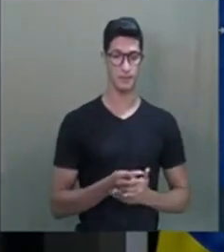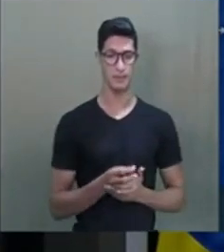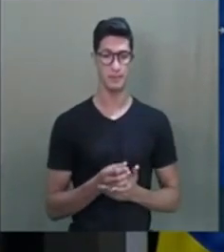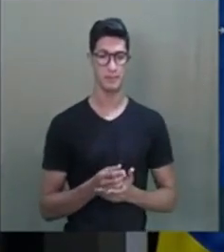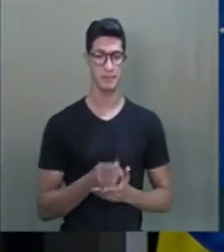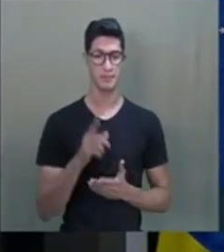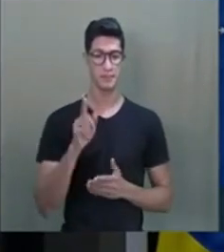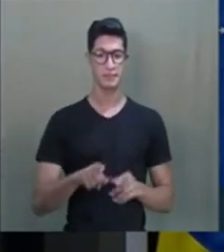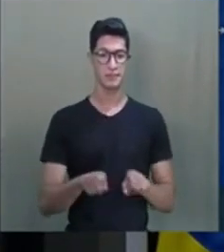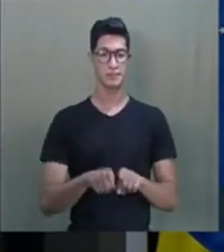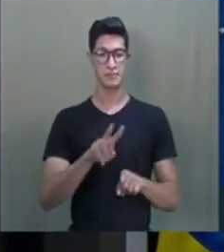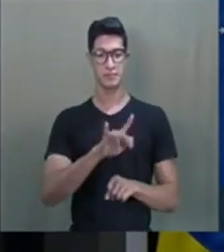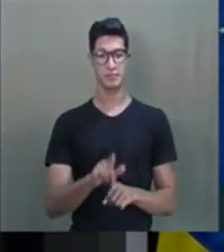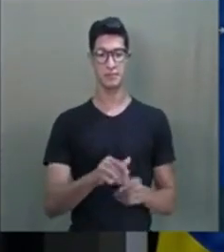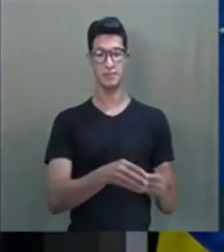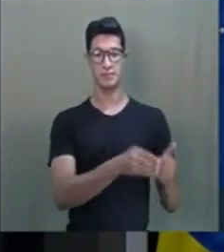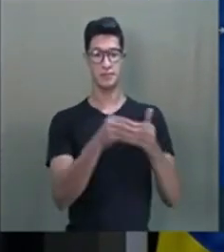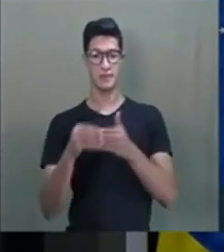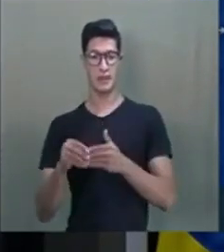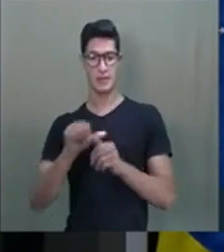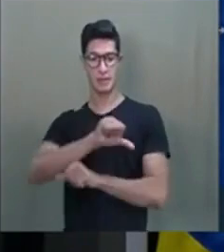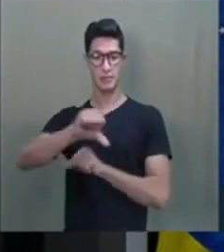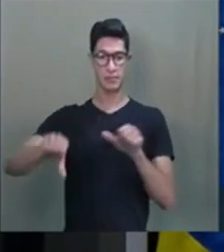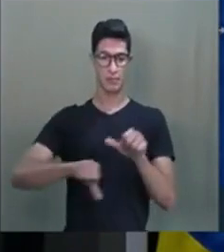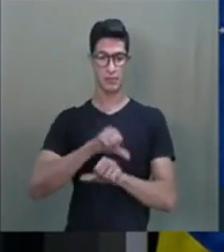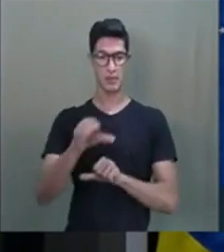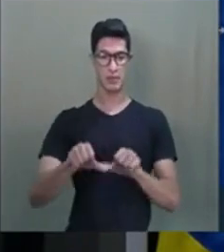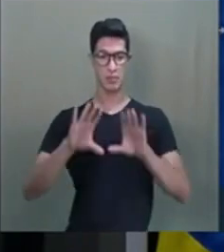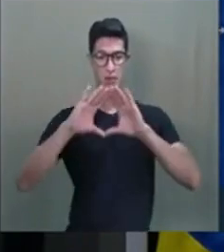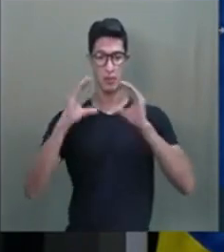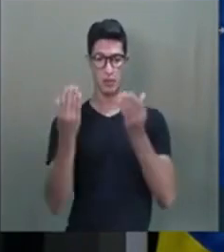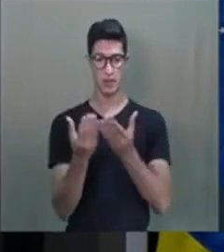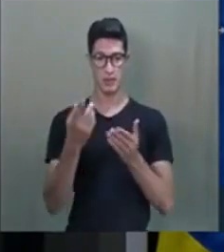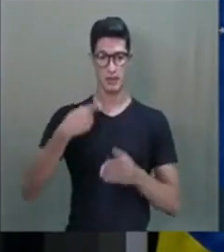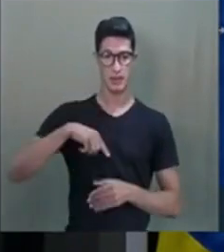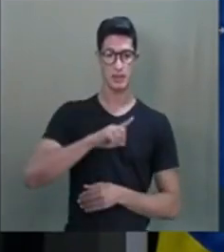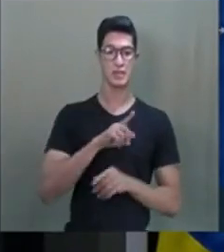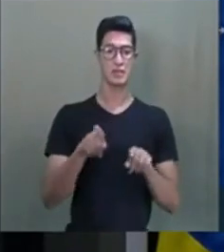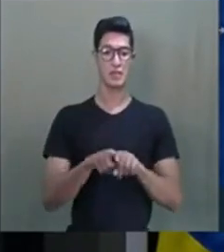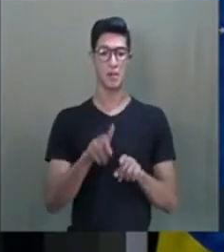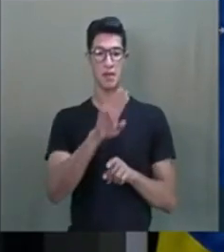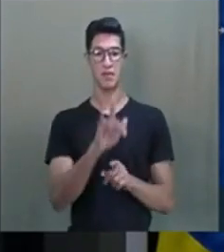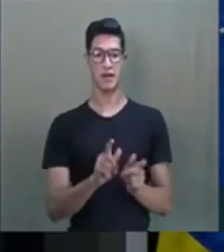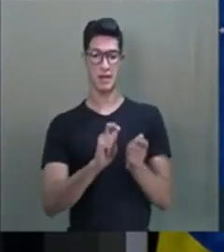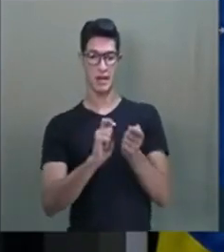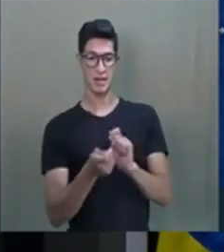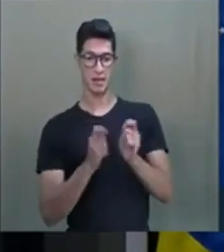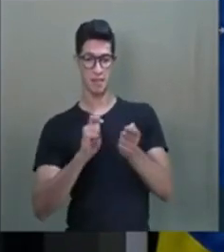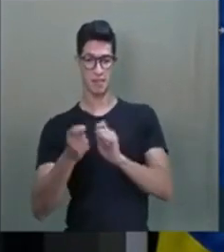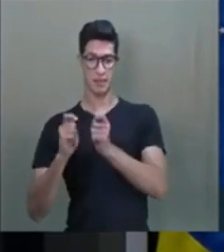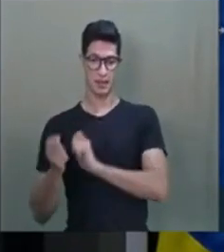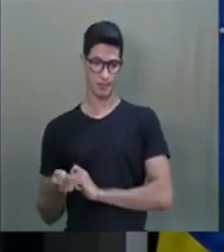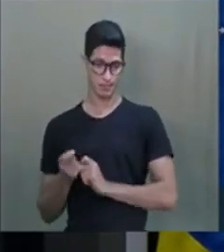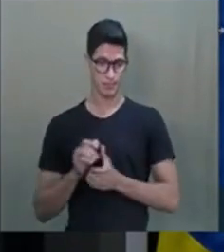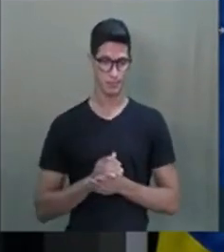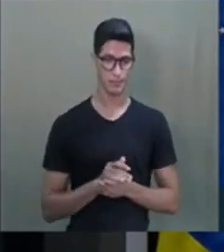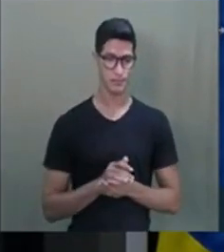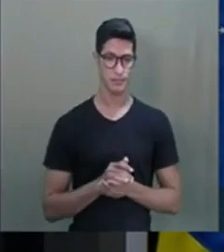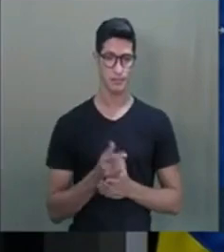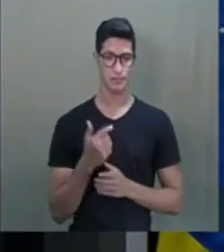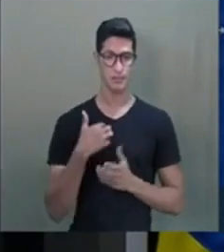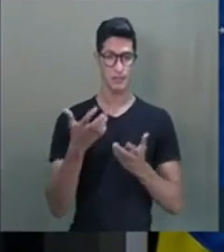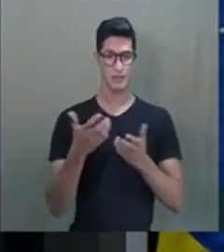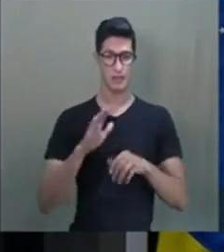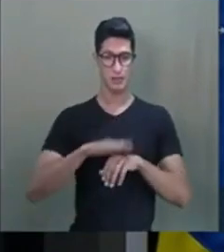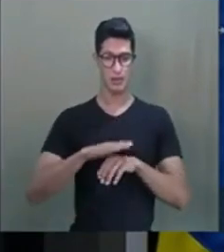Então, isso também vai trazer mudanças para a tribo. A gente também vai se adaptar. Então, eu